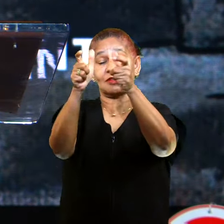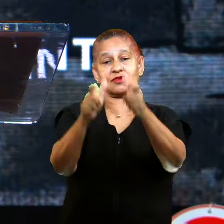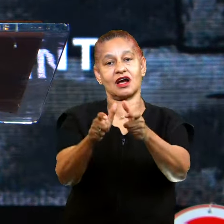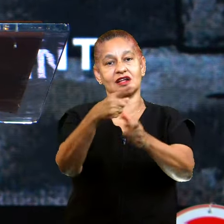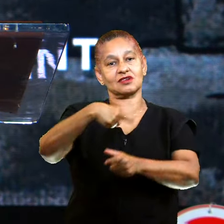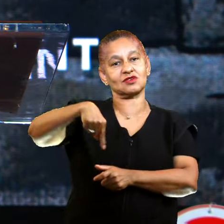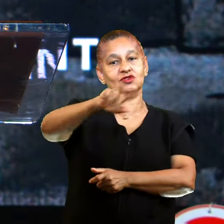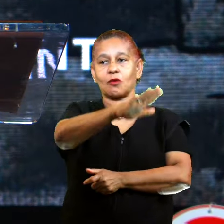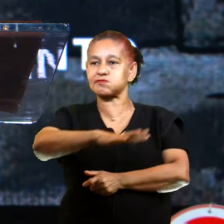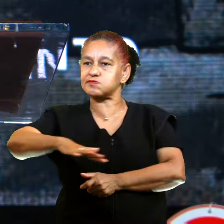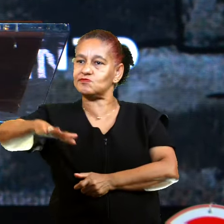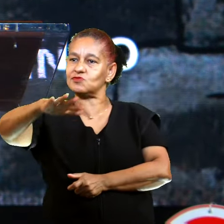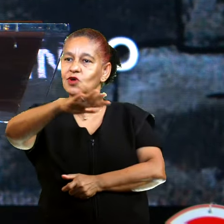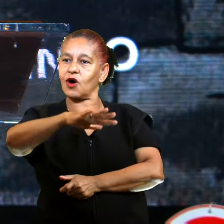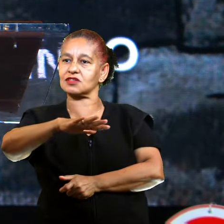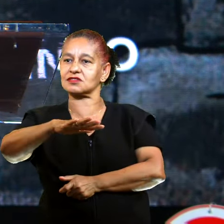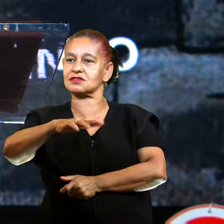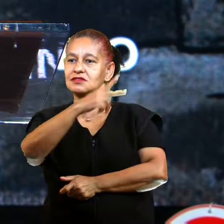vai poder entrar.